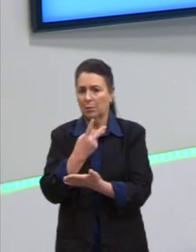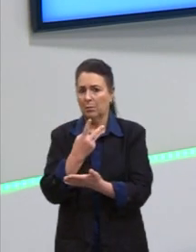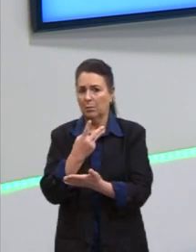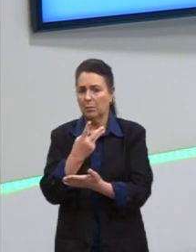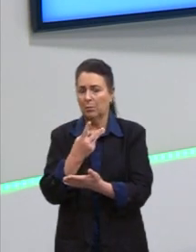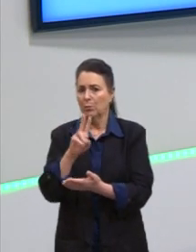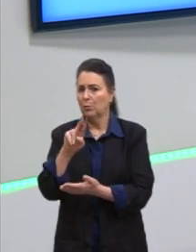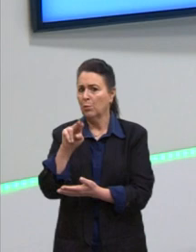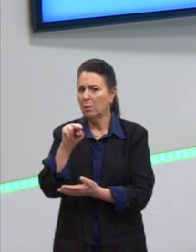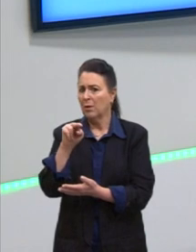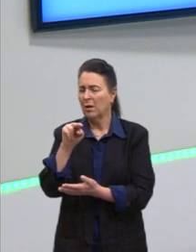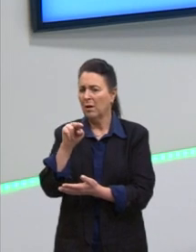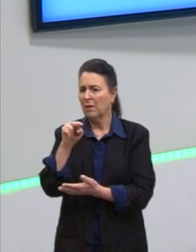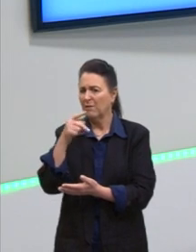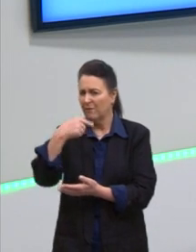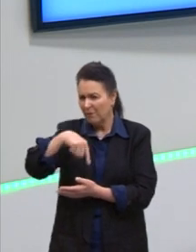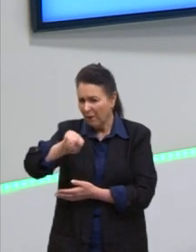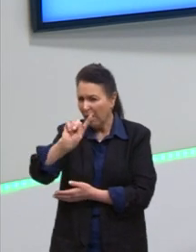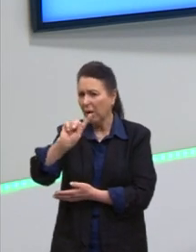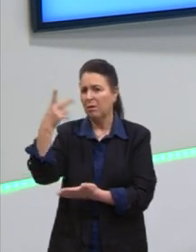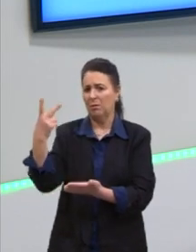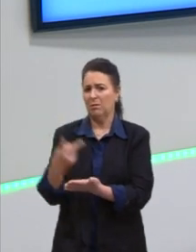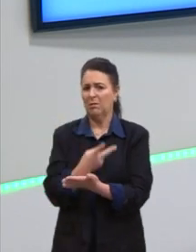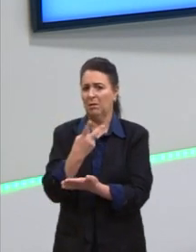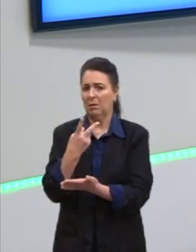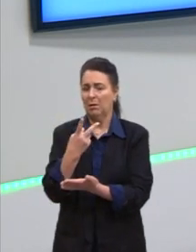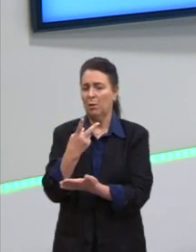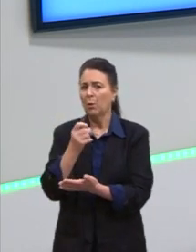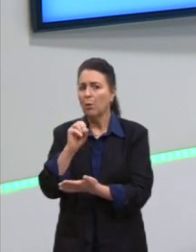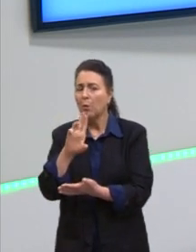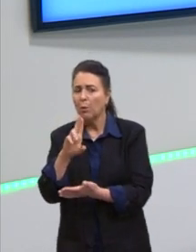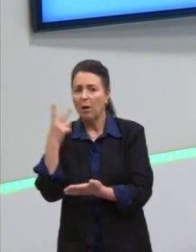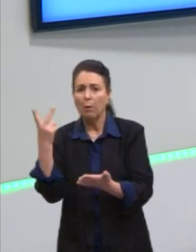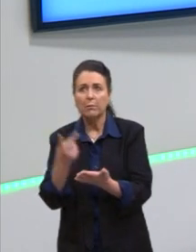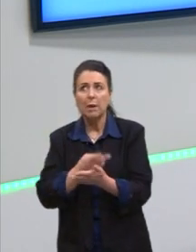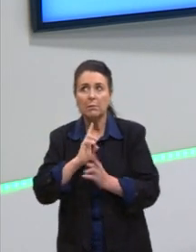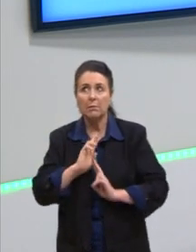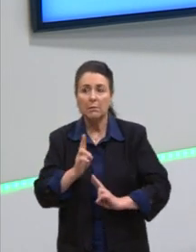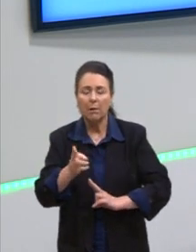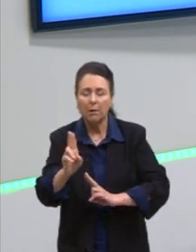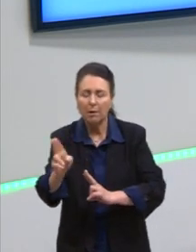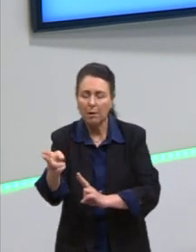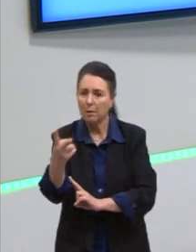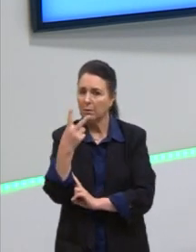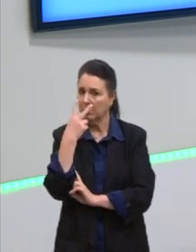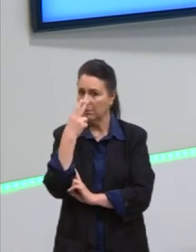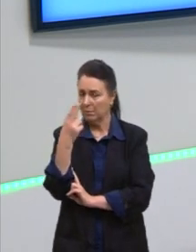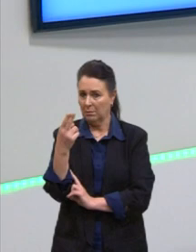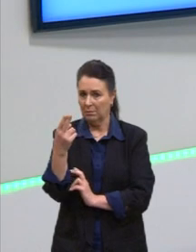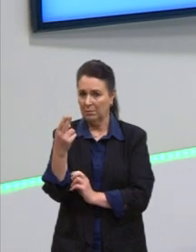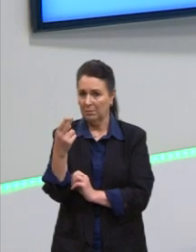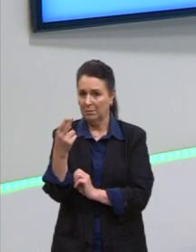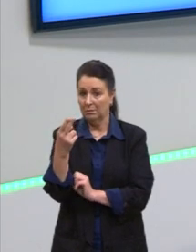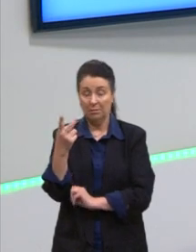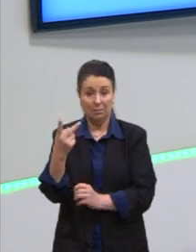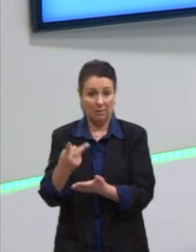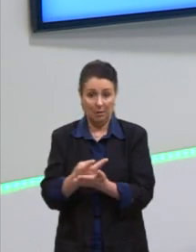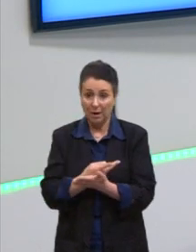irá acontecer. Ou que alguma coisa acontece sempre da mesma maneira. Então, essas